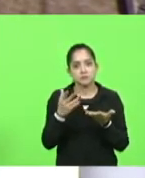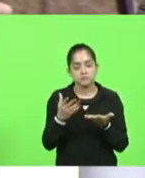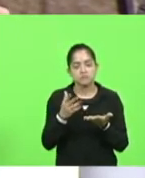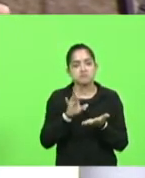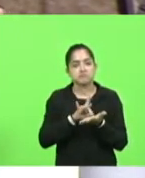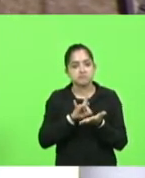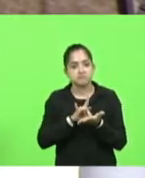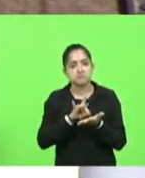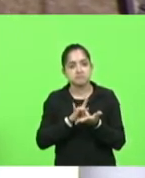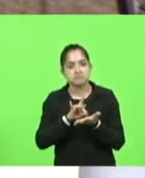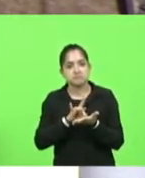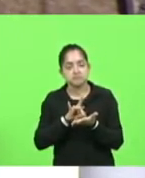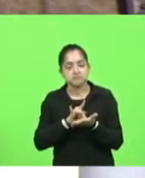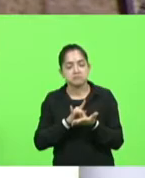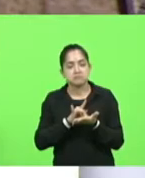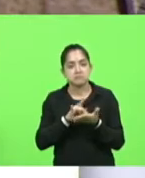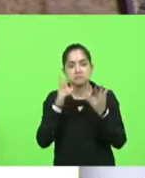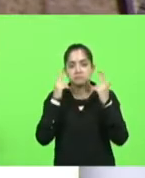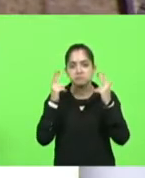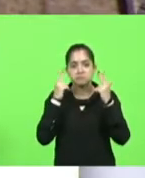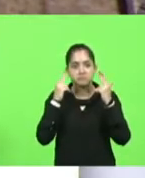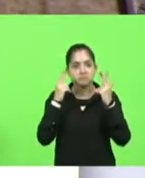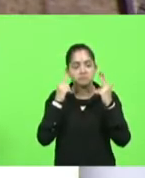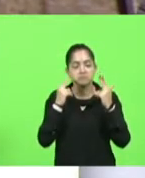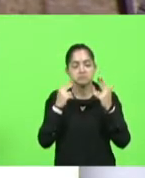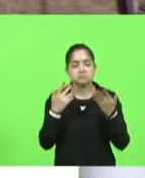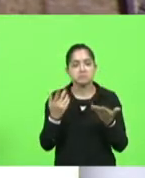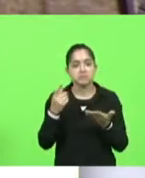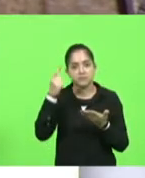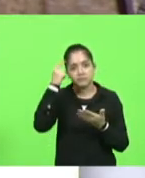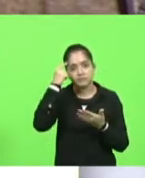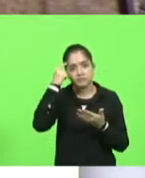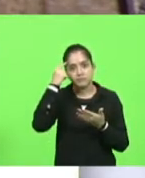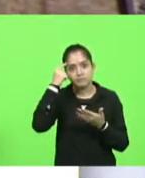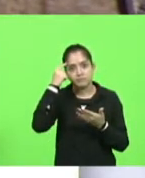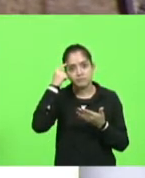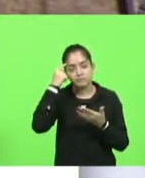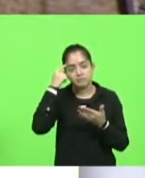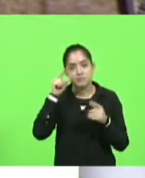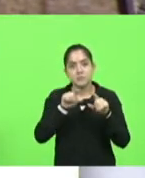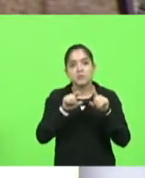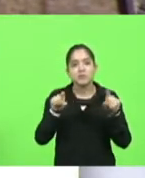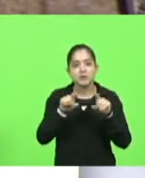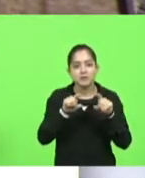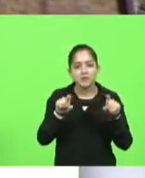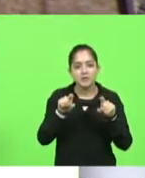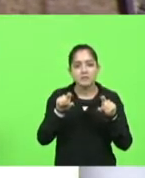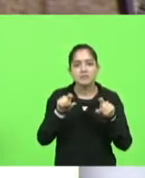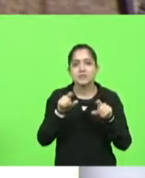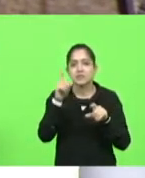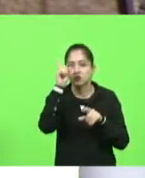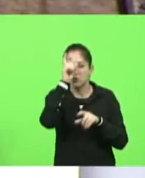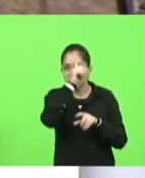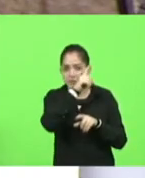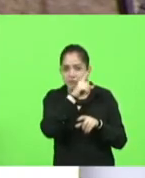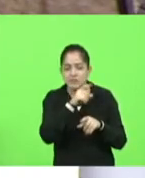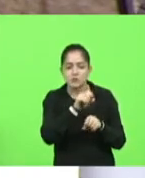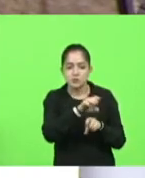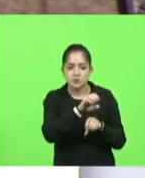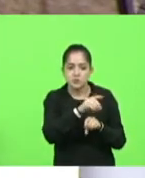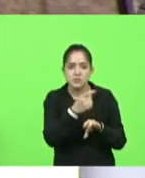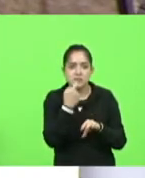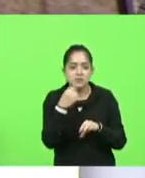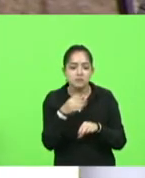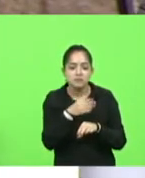como ela é e aí nós paramos de nos questionar tem um provérbio árabe que diz que é muito difícil ensinar para um peixe o que é a